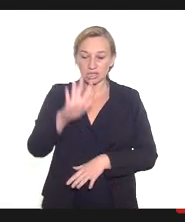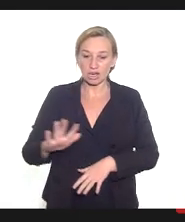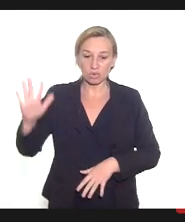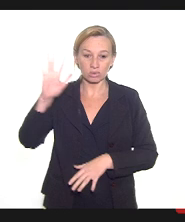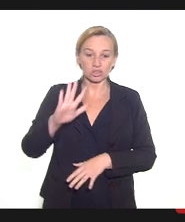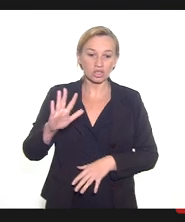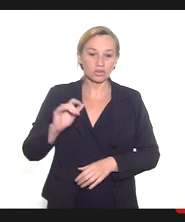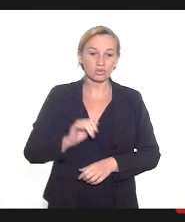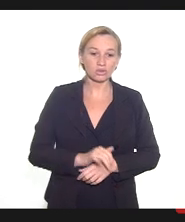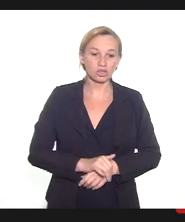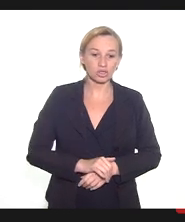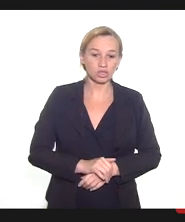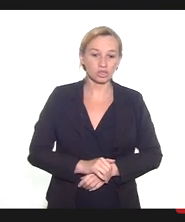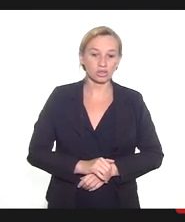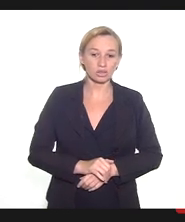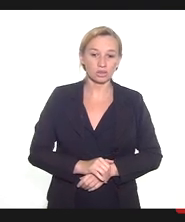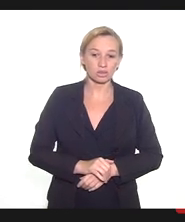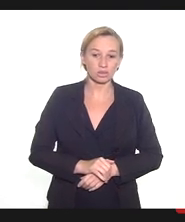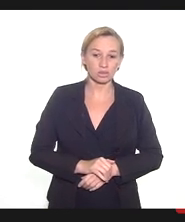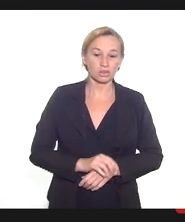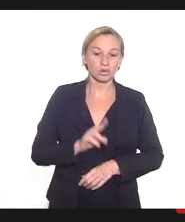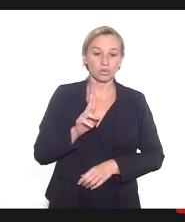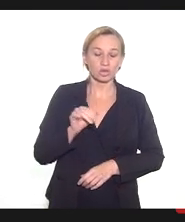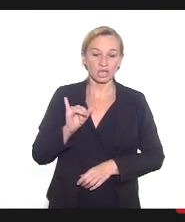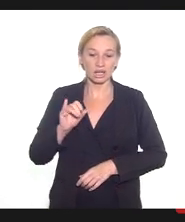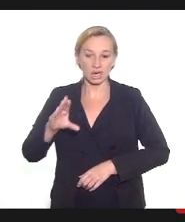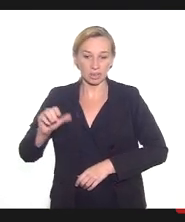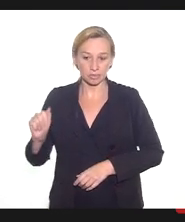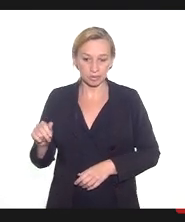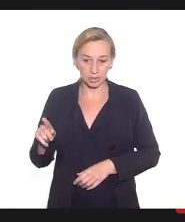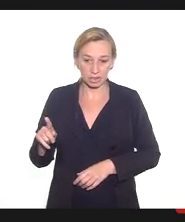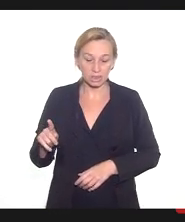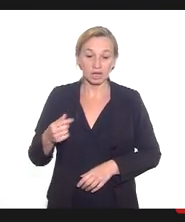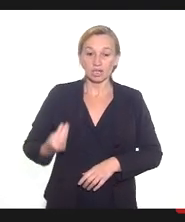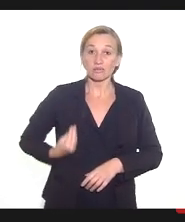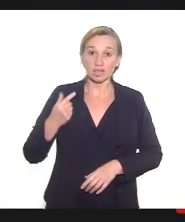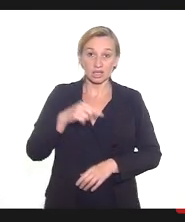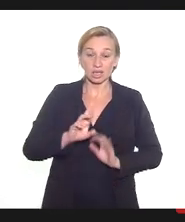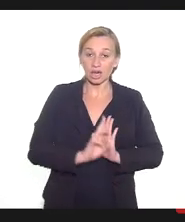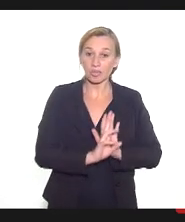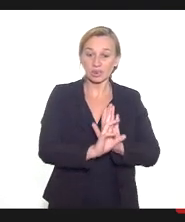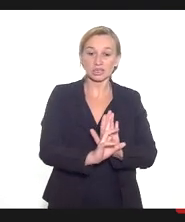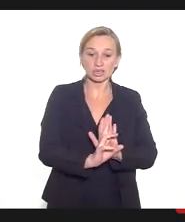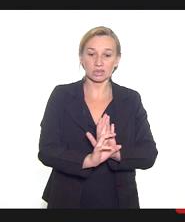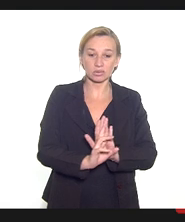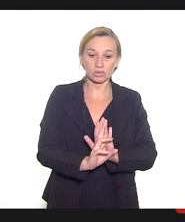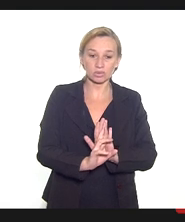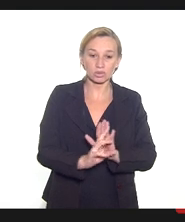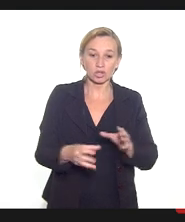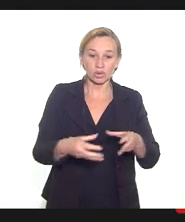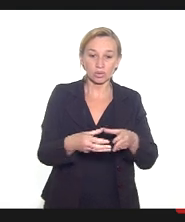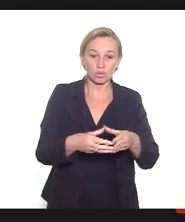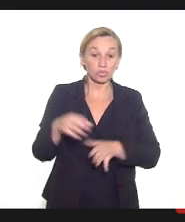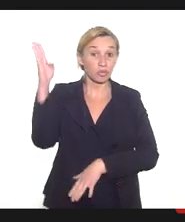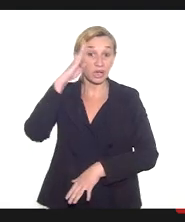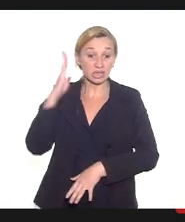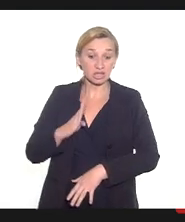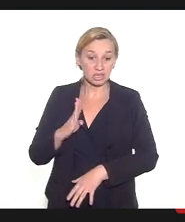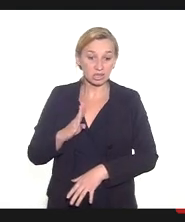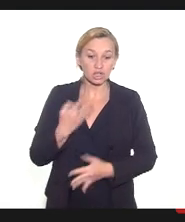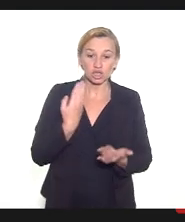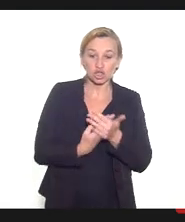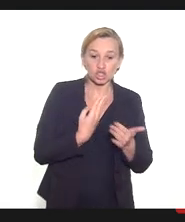pela Unicamp. Eu estou aqui representando o Grupo Brasileiro de